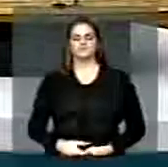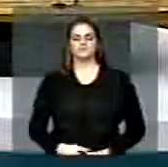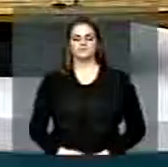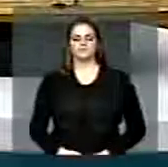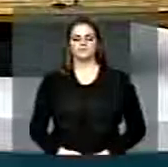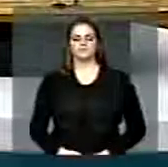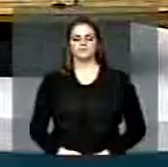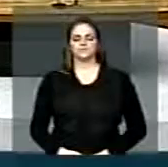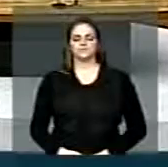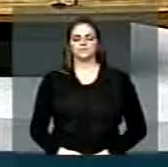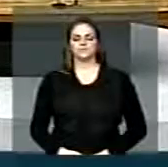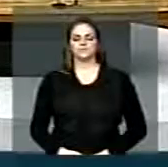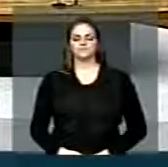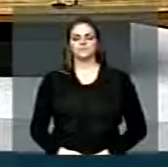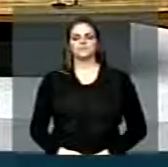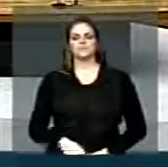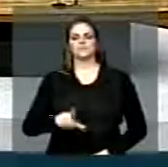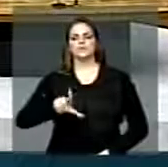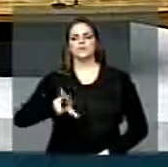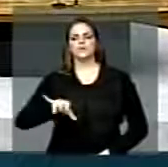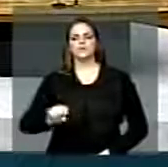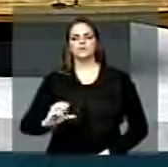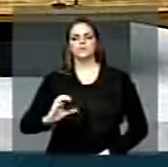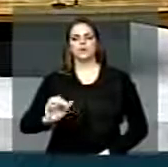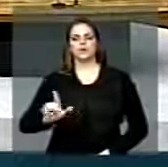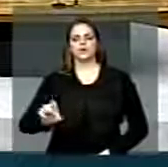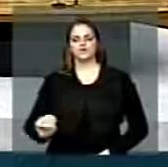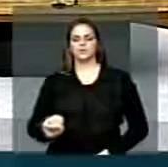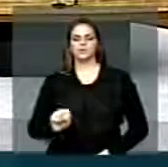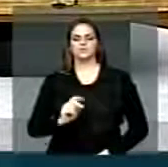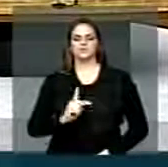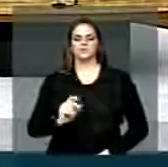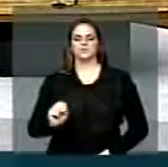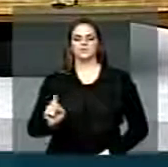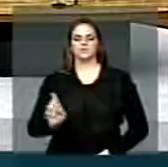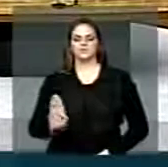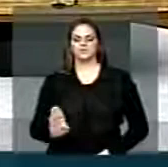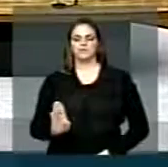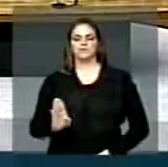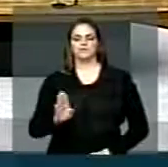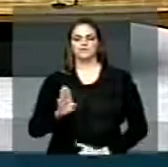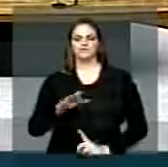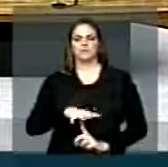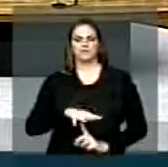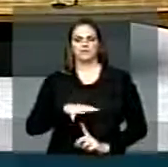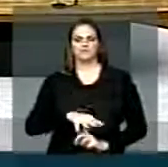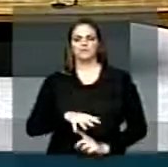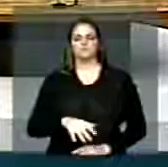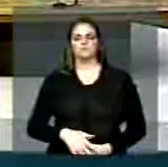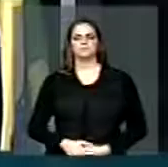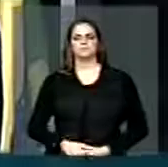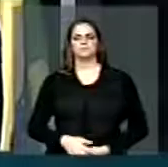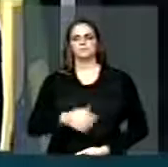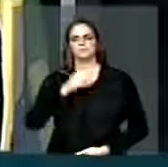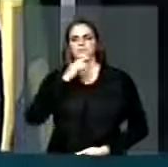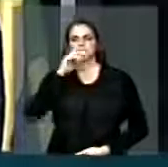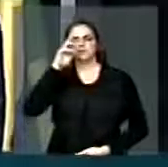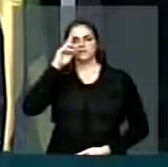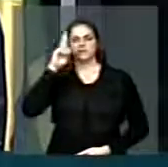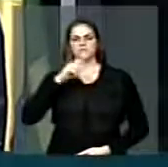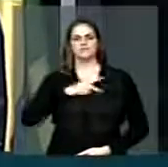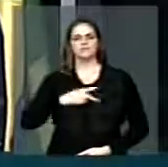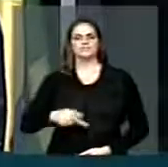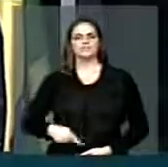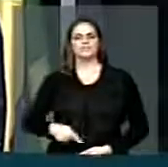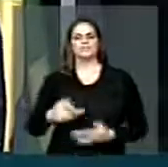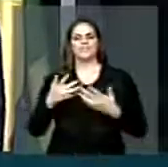Sendo a palavra o deputado Luiz Carlos Raul, PSDB e Paraná. Senhor Presidente, com grande alegria quero